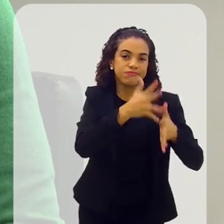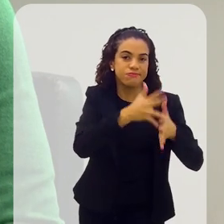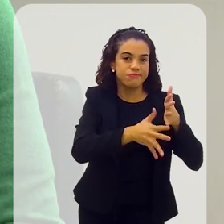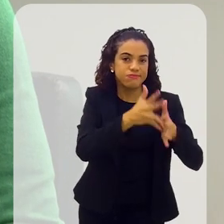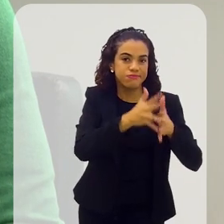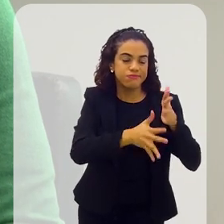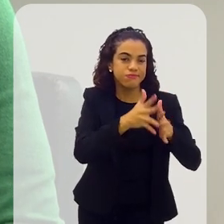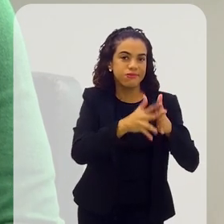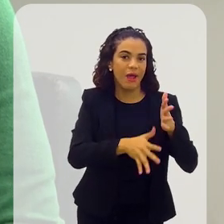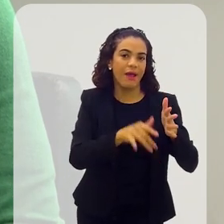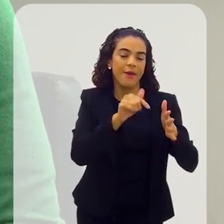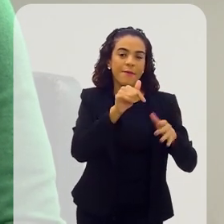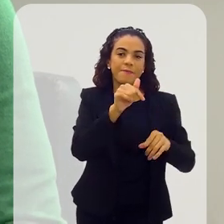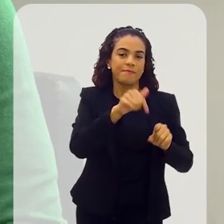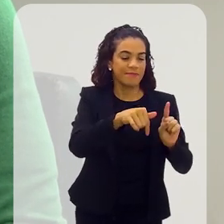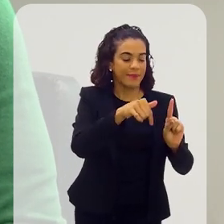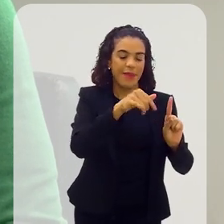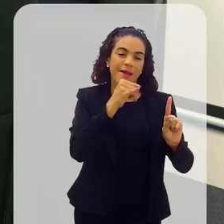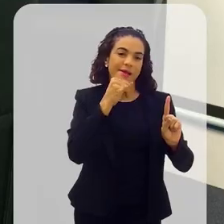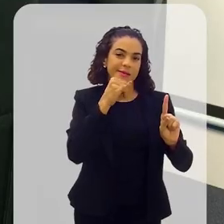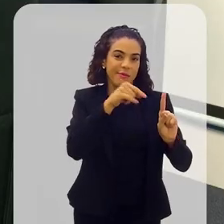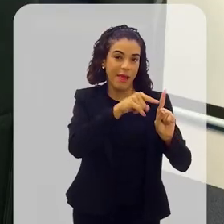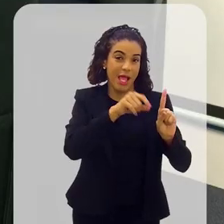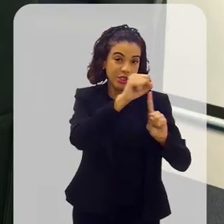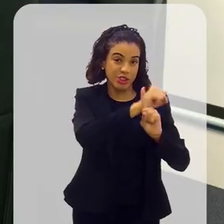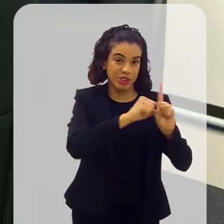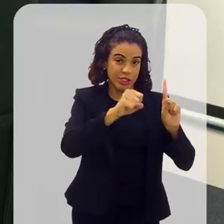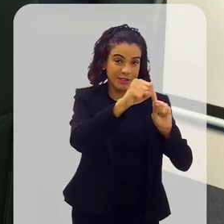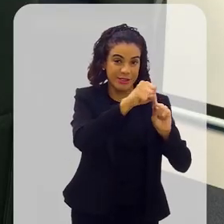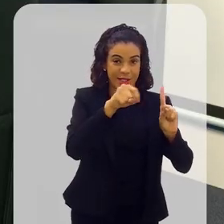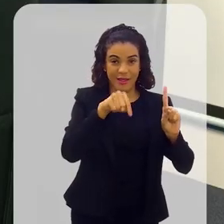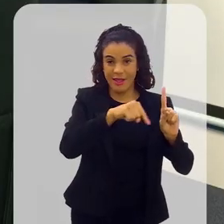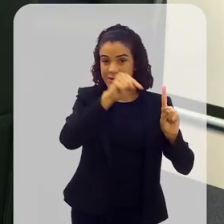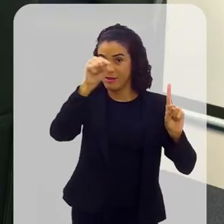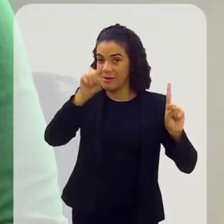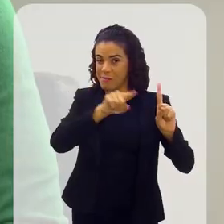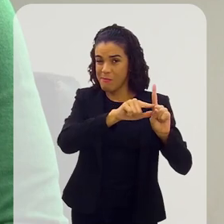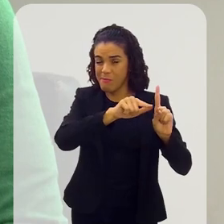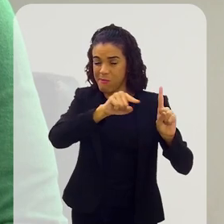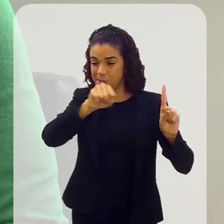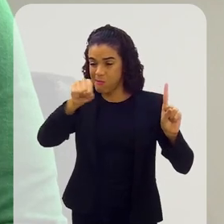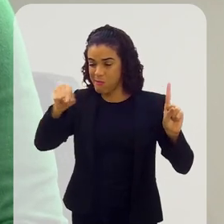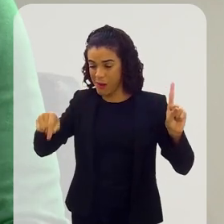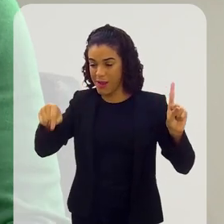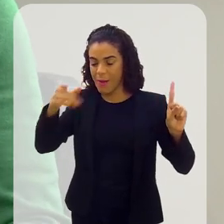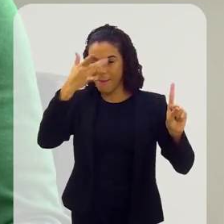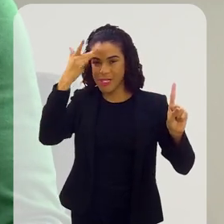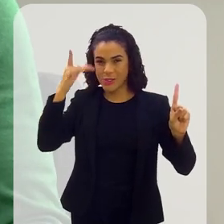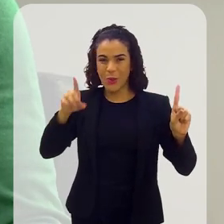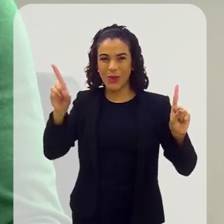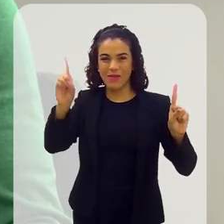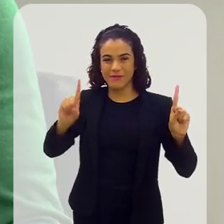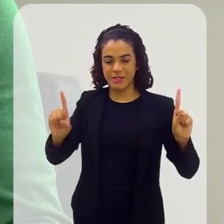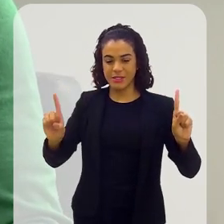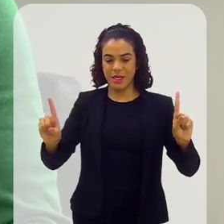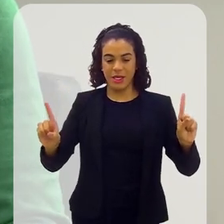existe, essa distância entre a sociedade, as pessoas com deficiência